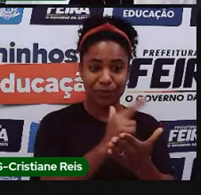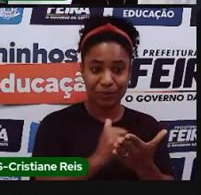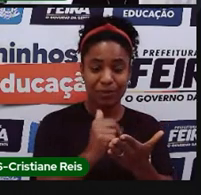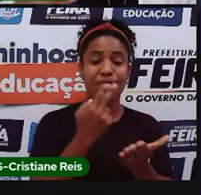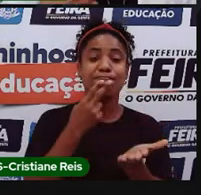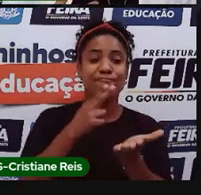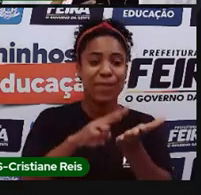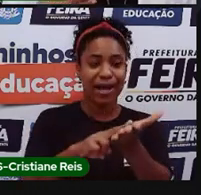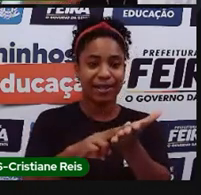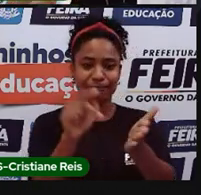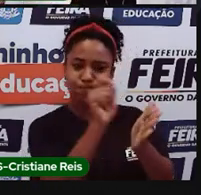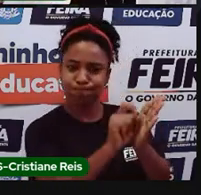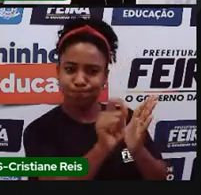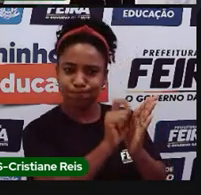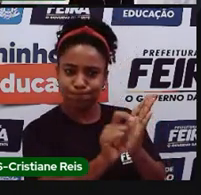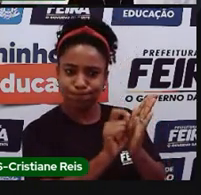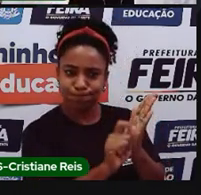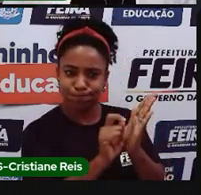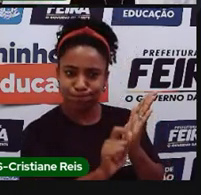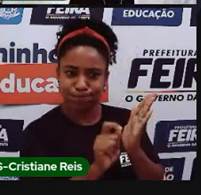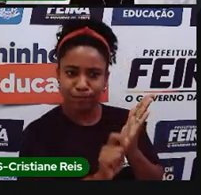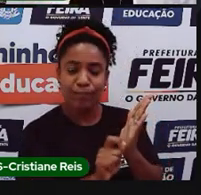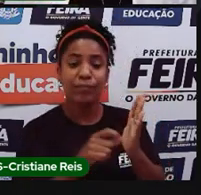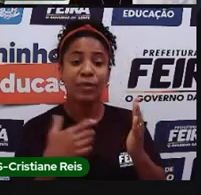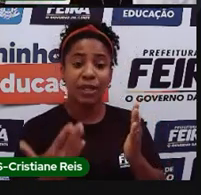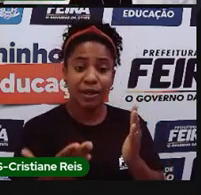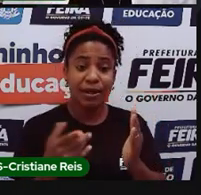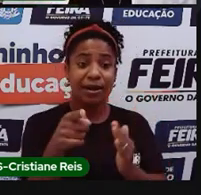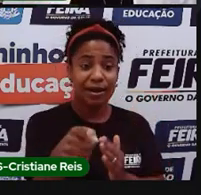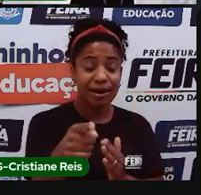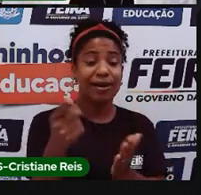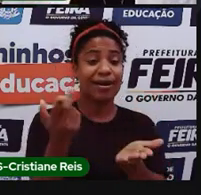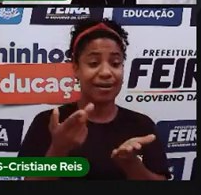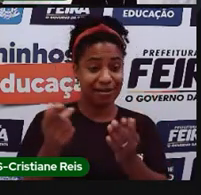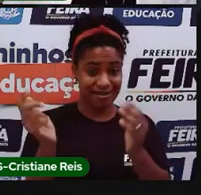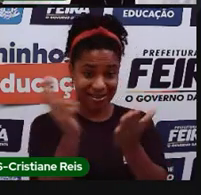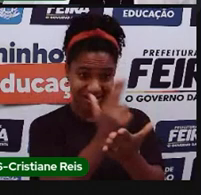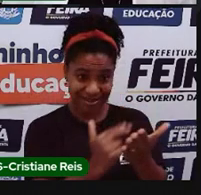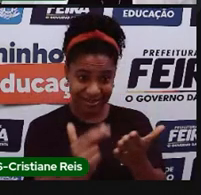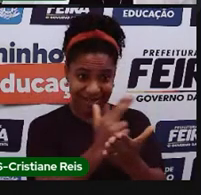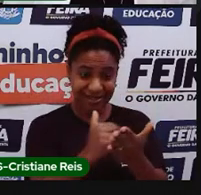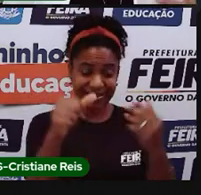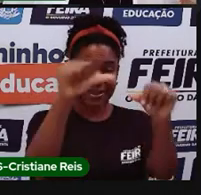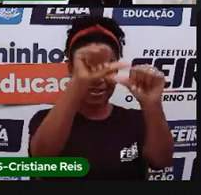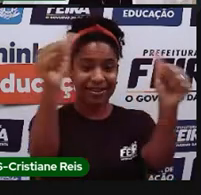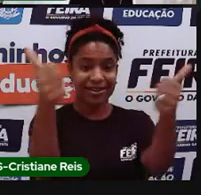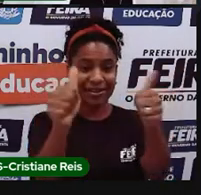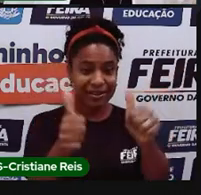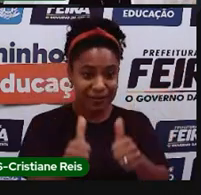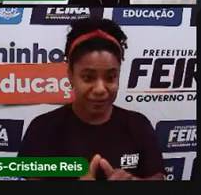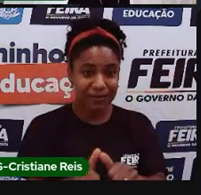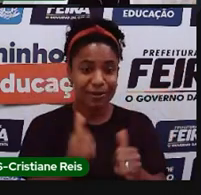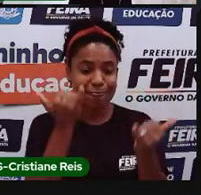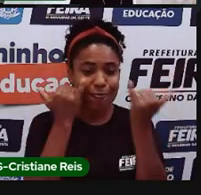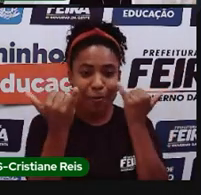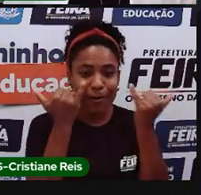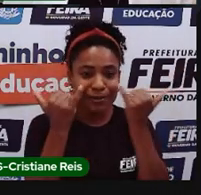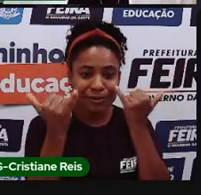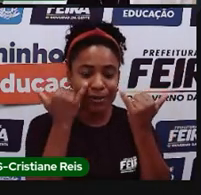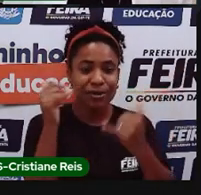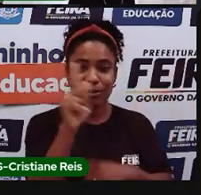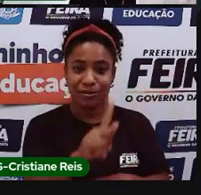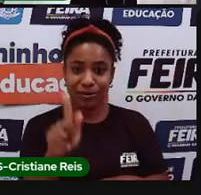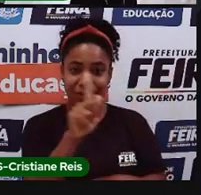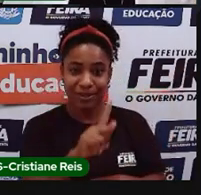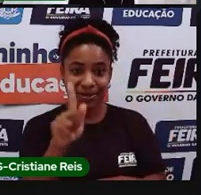cartas. A cartografia sofreu uma verdadeira revolução com a aplicação dos sistemas de informação geográfica, que é o